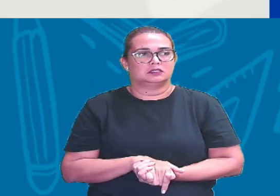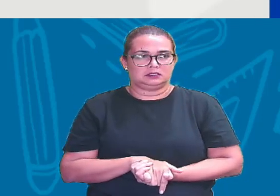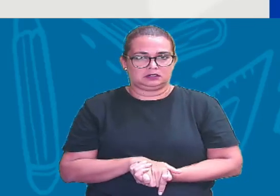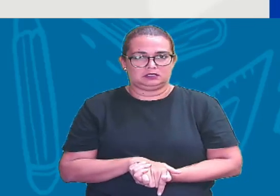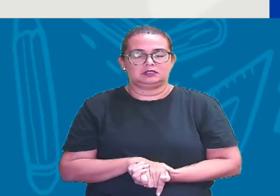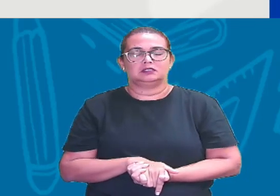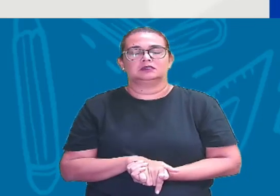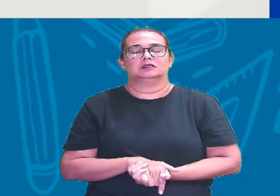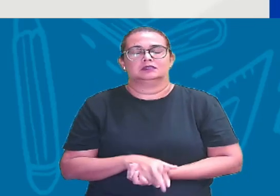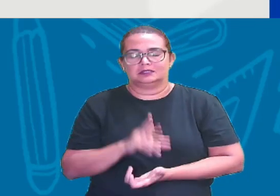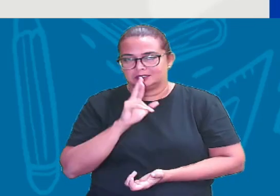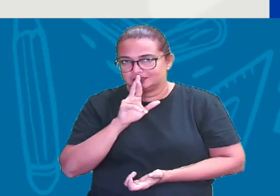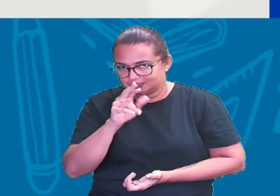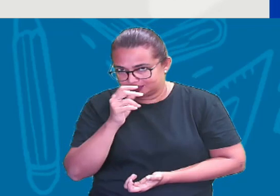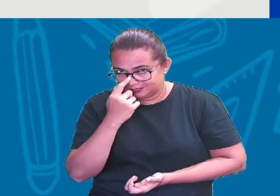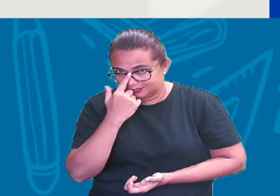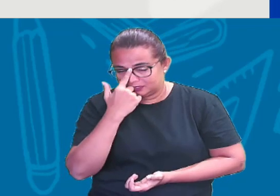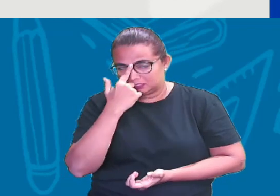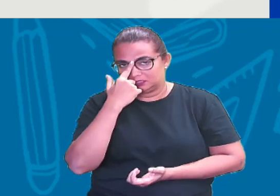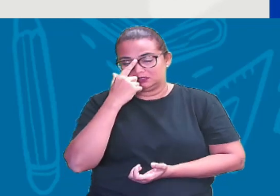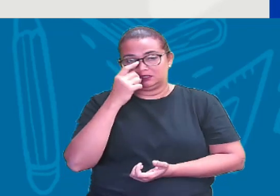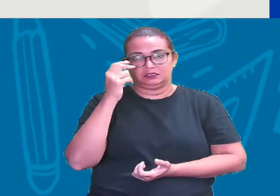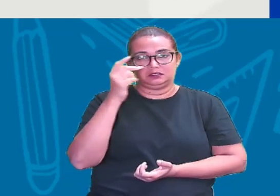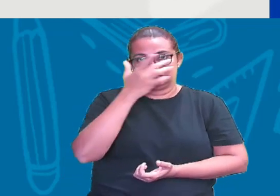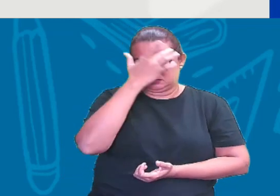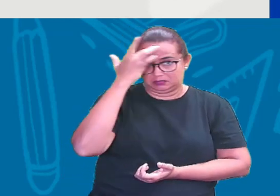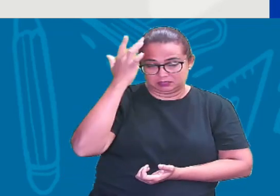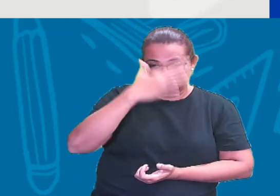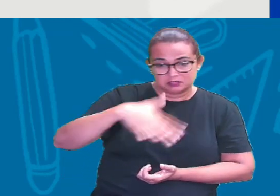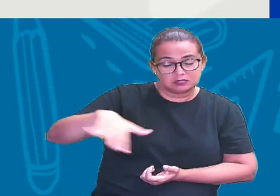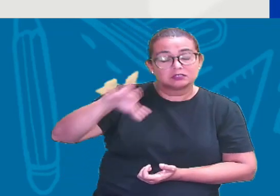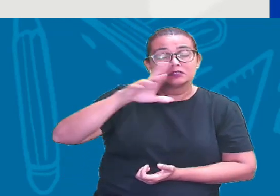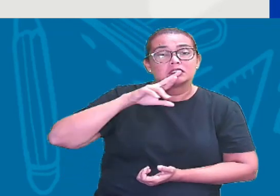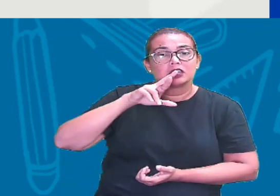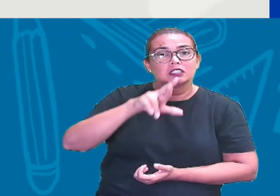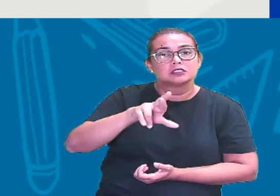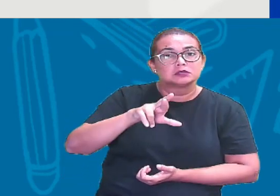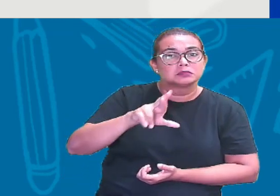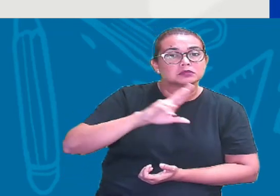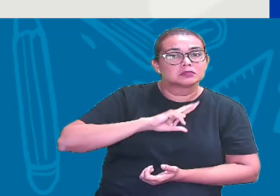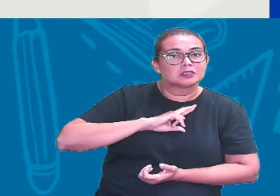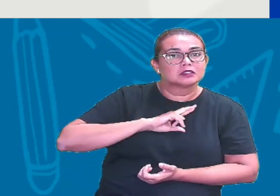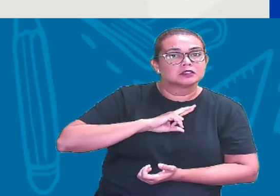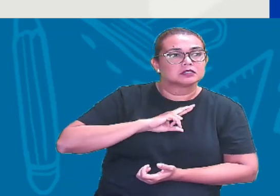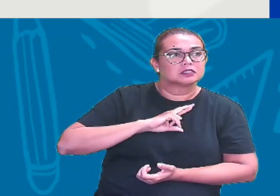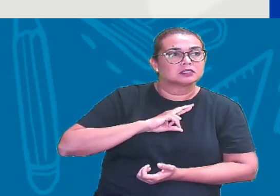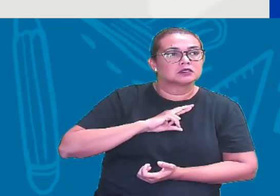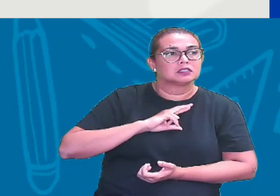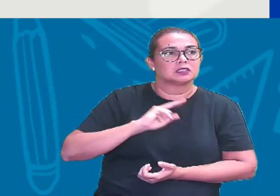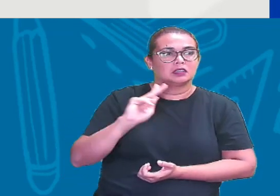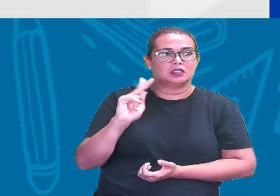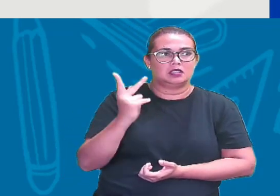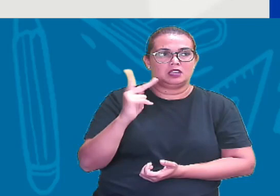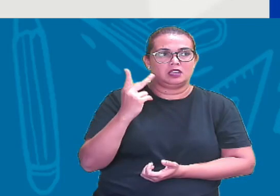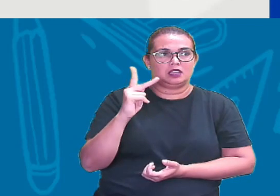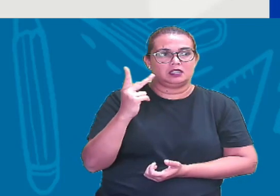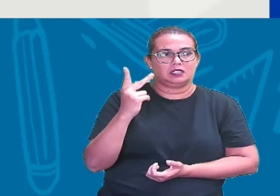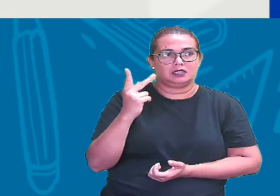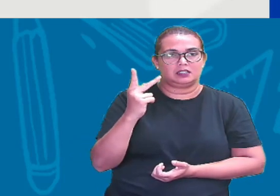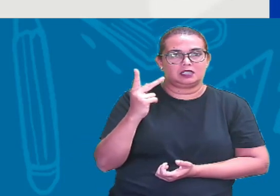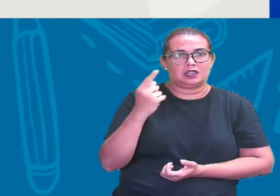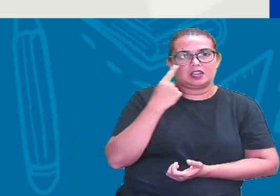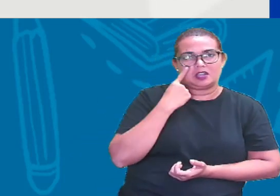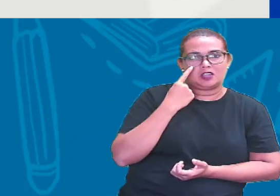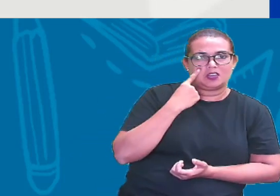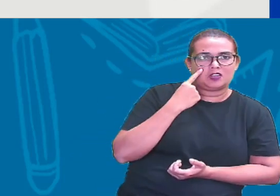Vou dizer a resposta Acertou Quem disse a letrinha H Tá certo?